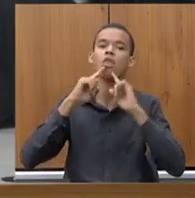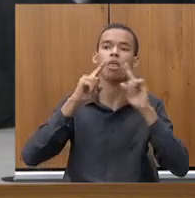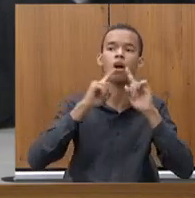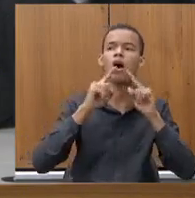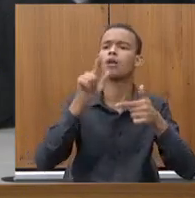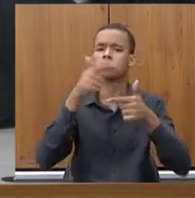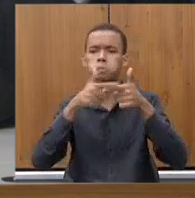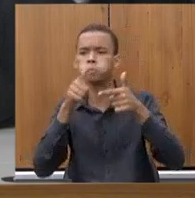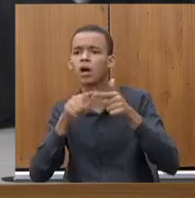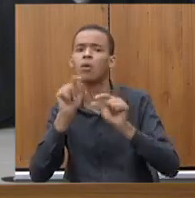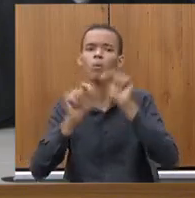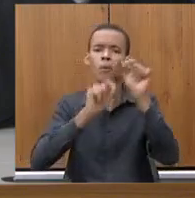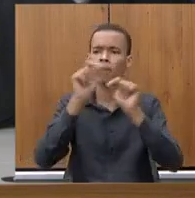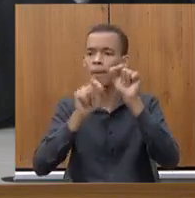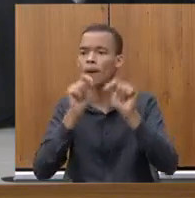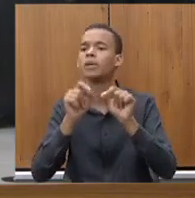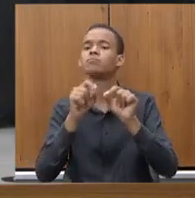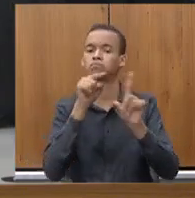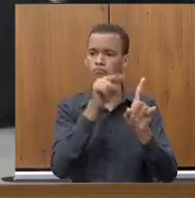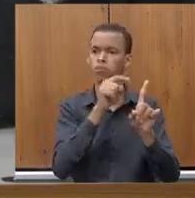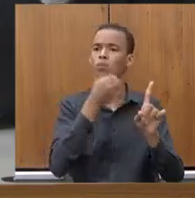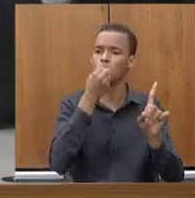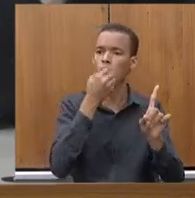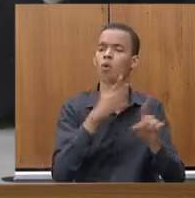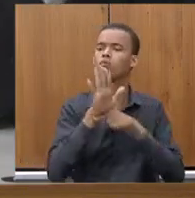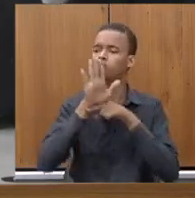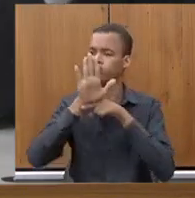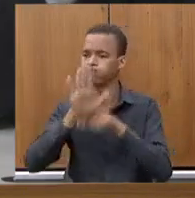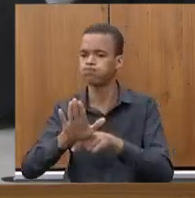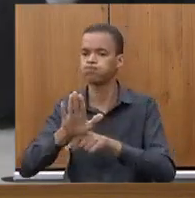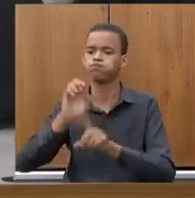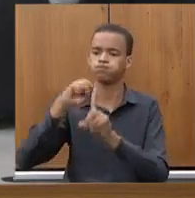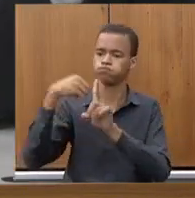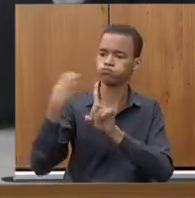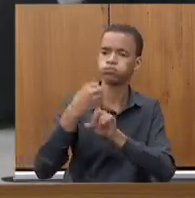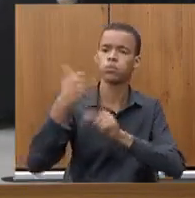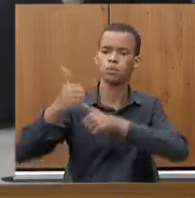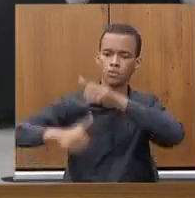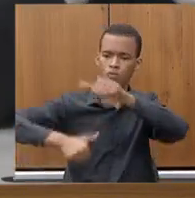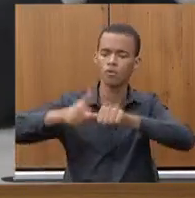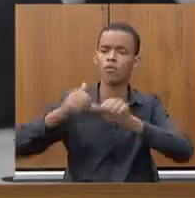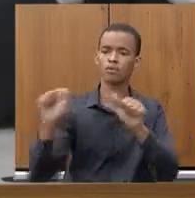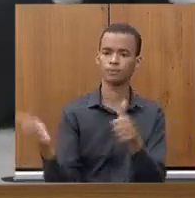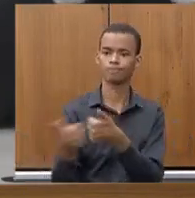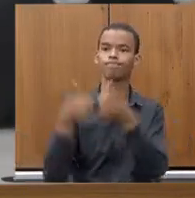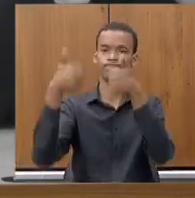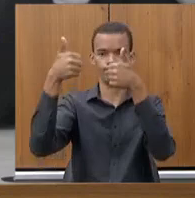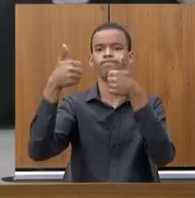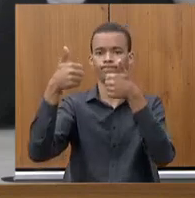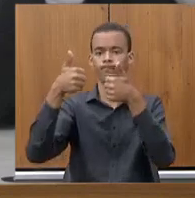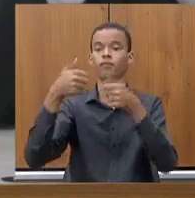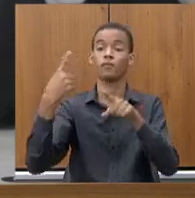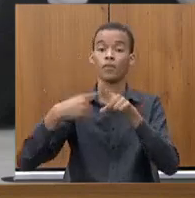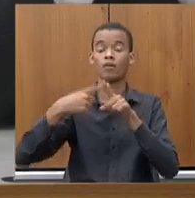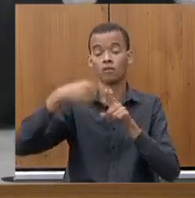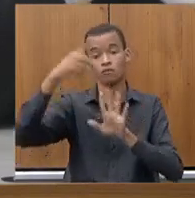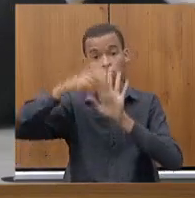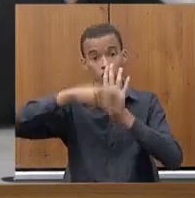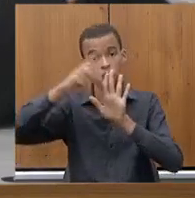pesquisa no campo, nós temos muita coisa boa aí que pode ampliar pode melhorar na área dos